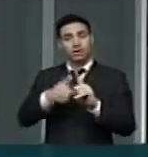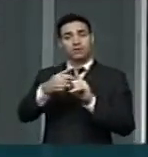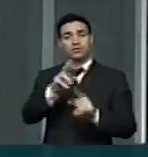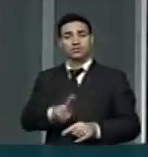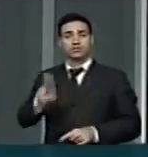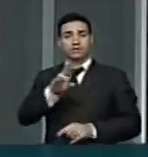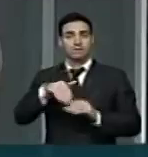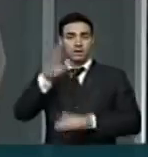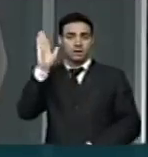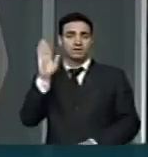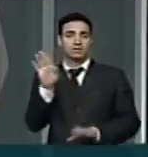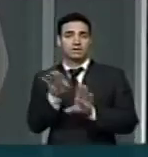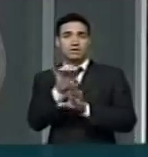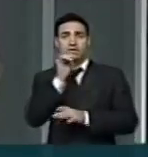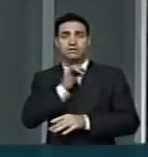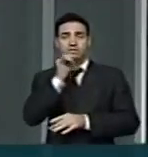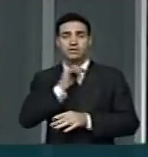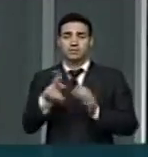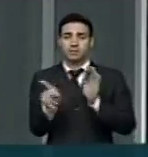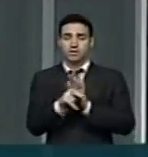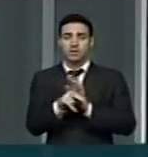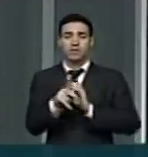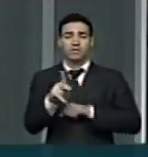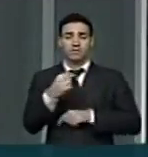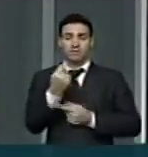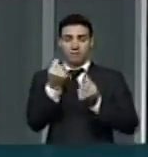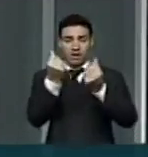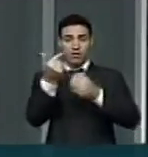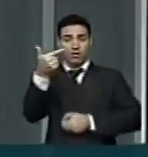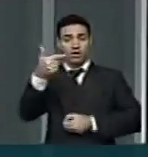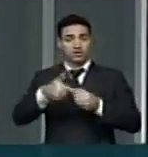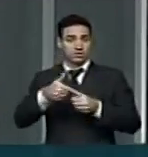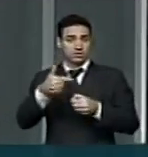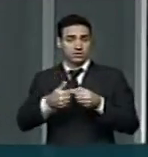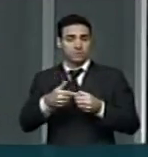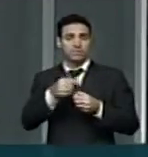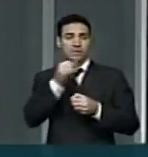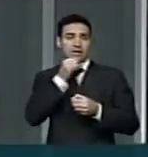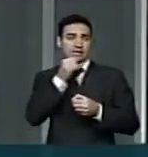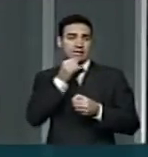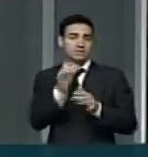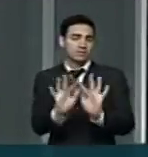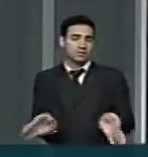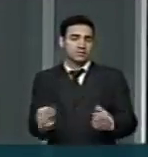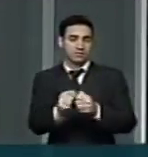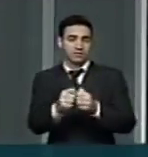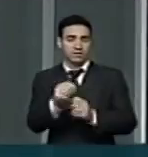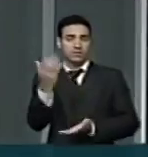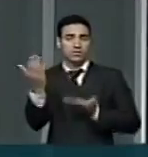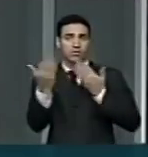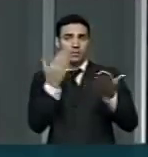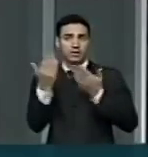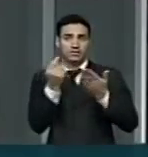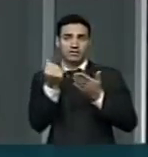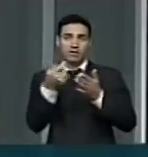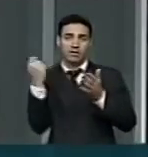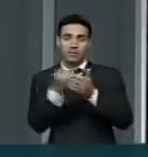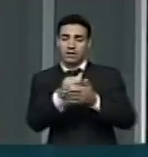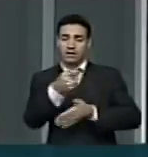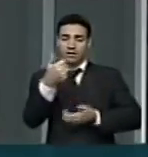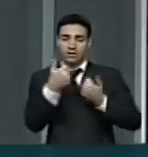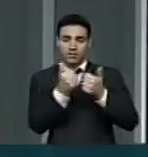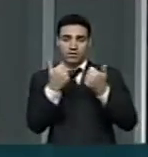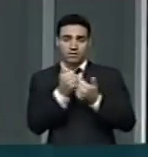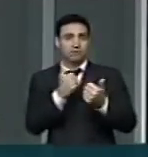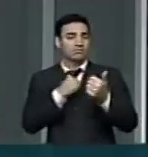Um exemplo disso é o próprio preço da gasolina. Quando a gente compara preço das tarifas e preço dos principais